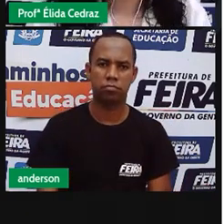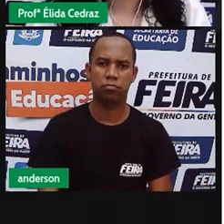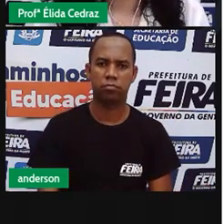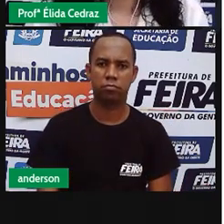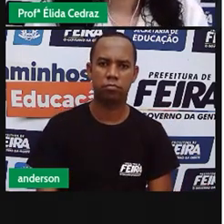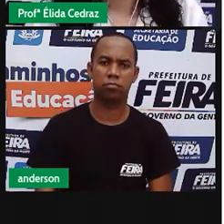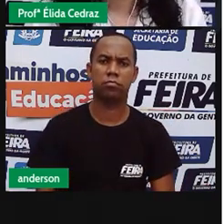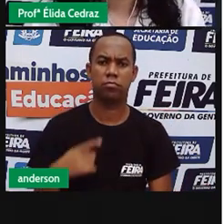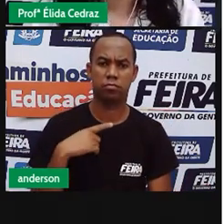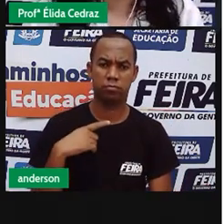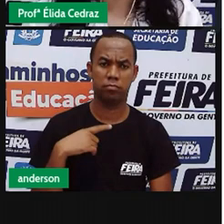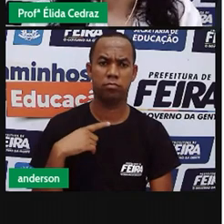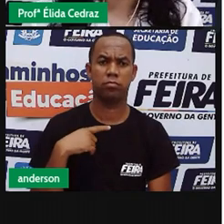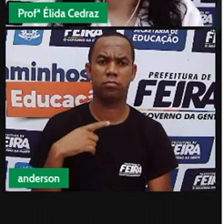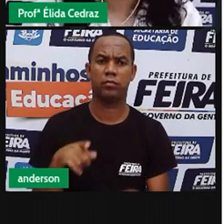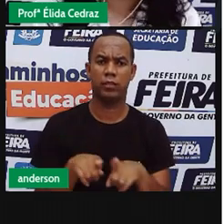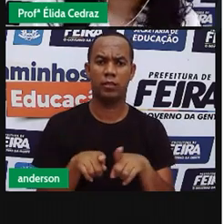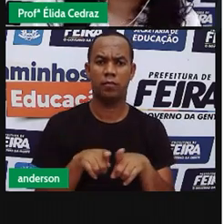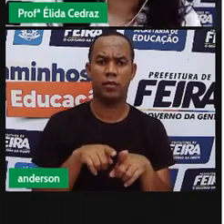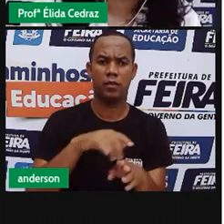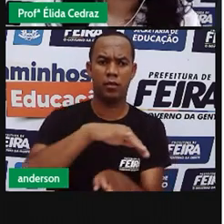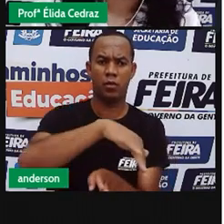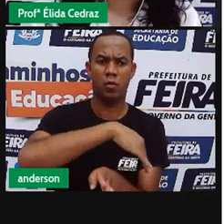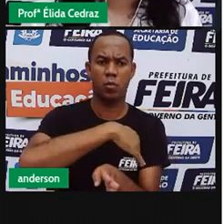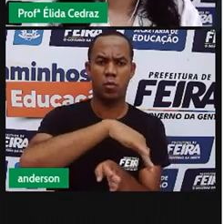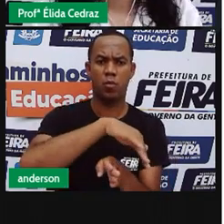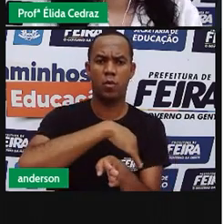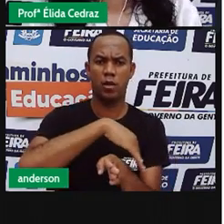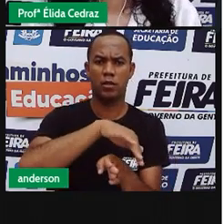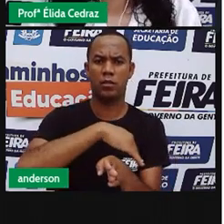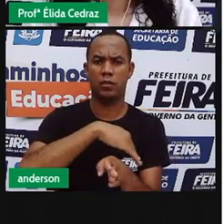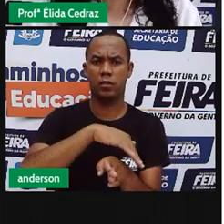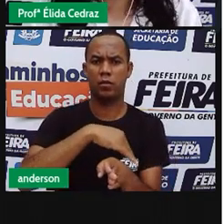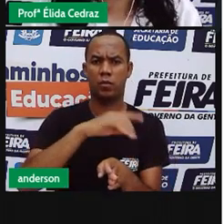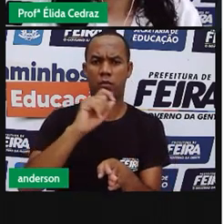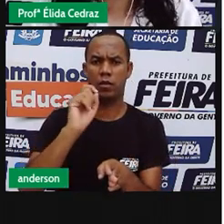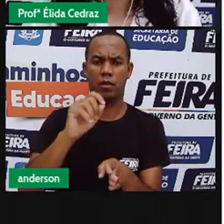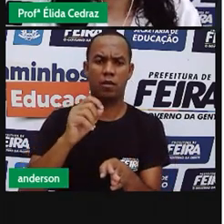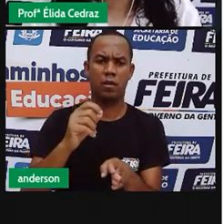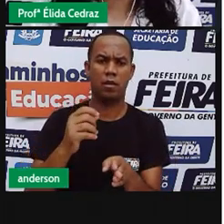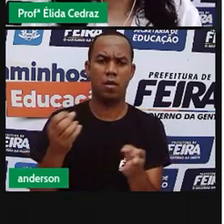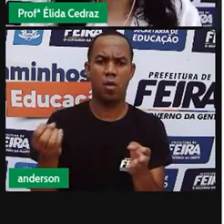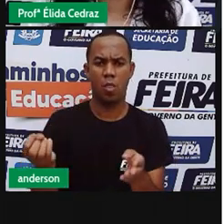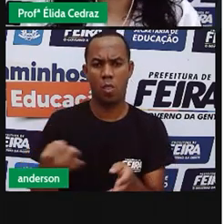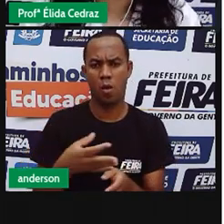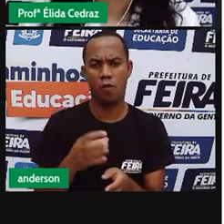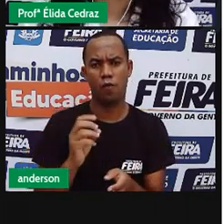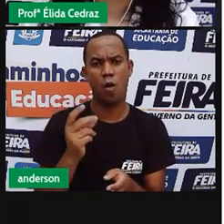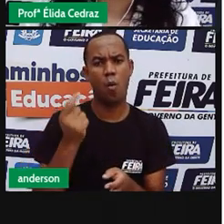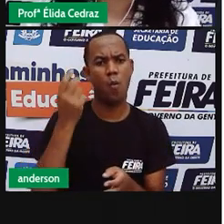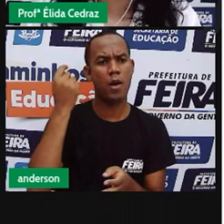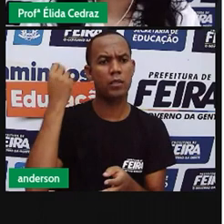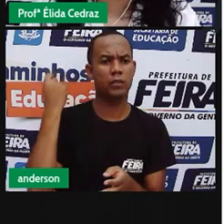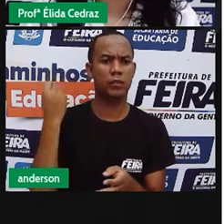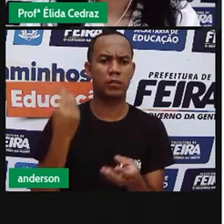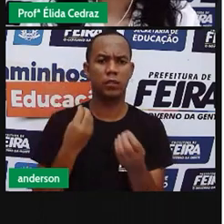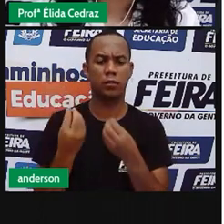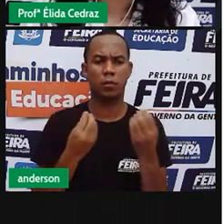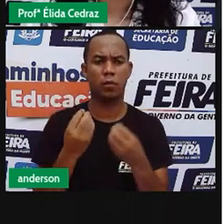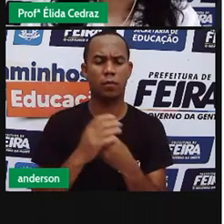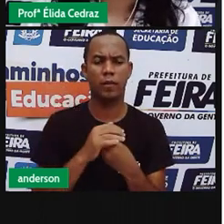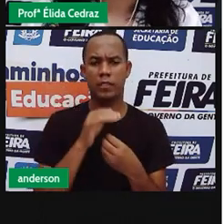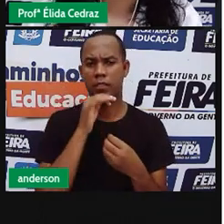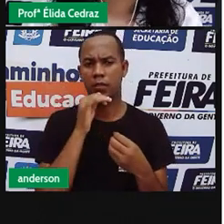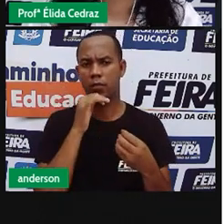Existem também as ruas recentes e ruas bem antigas. Aquelas que revelam o passado da